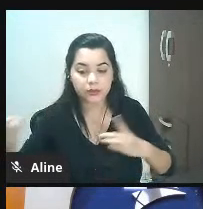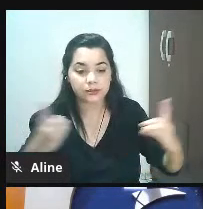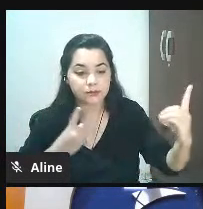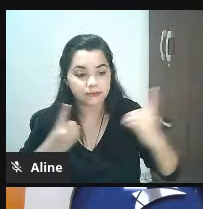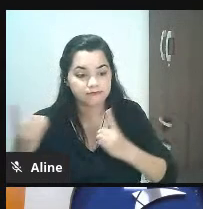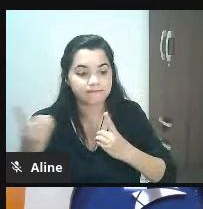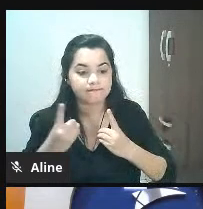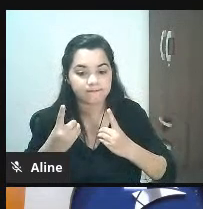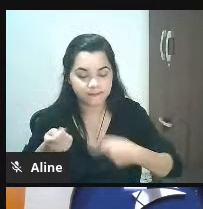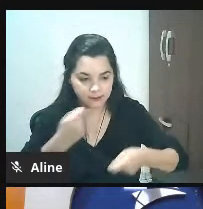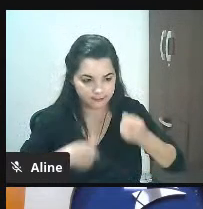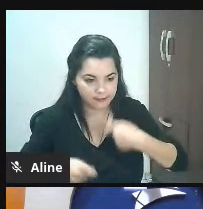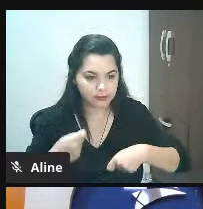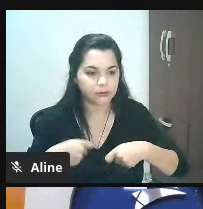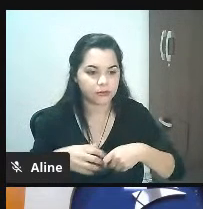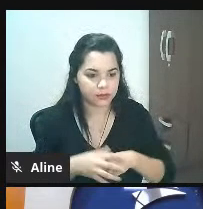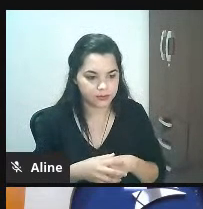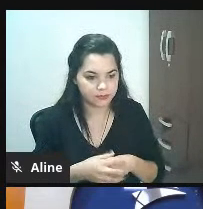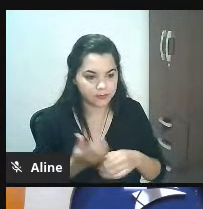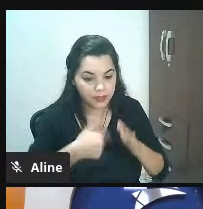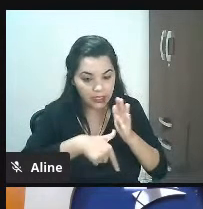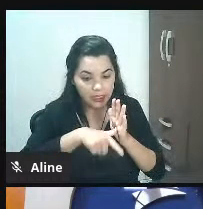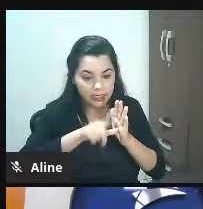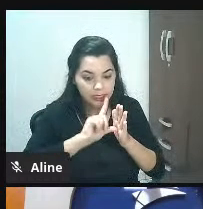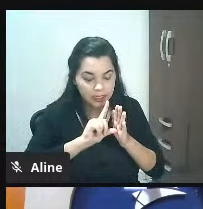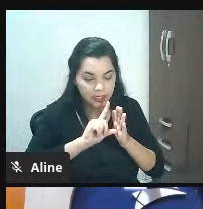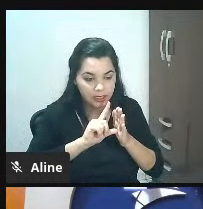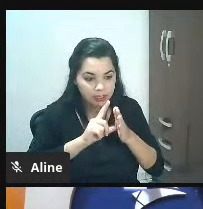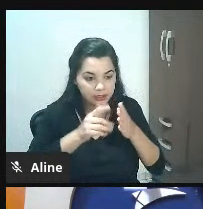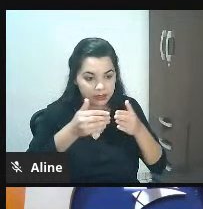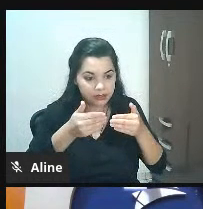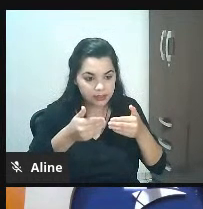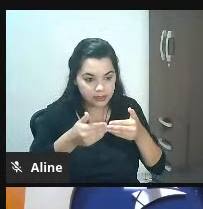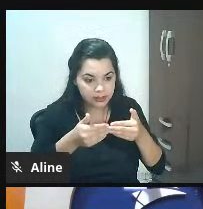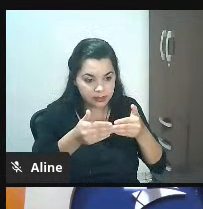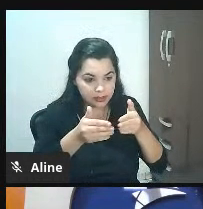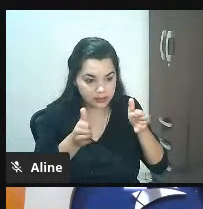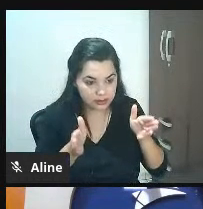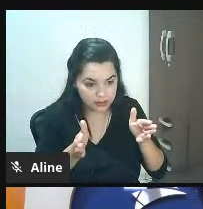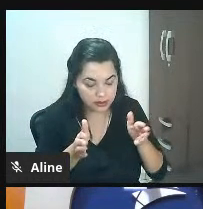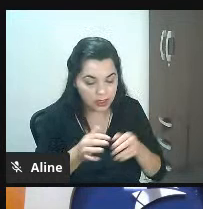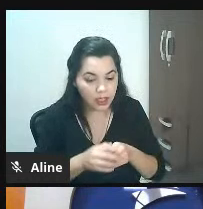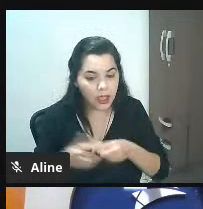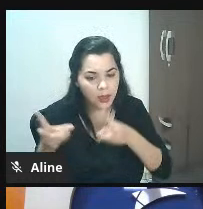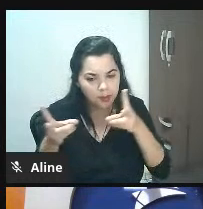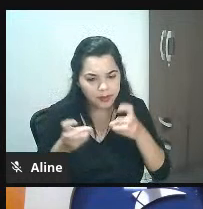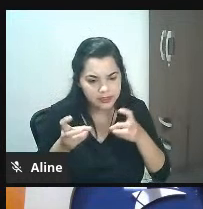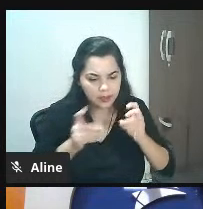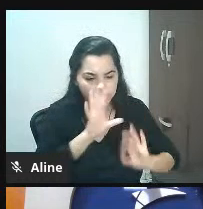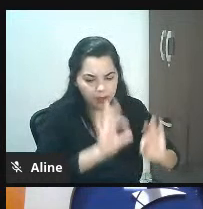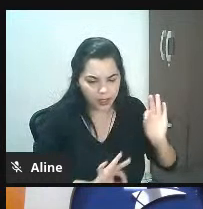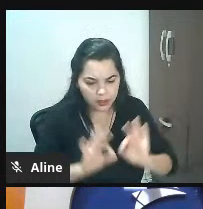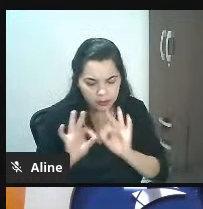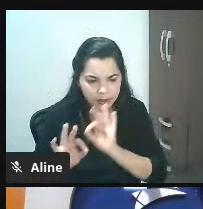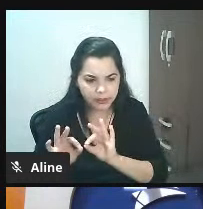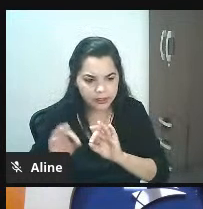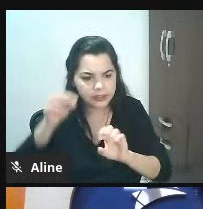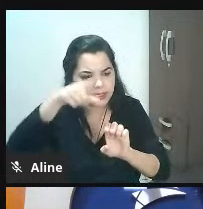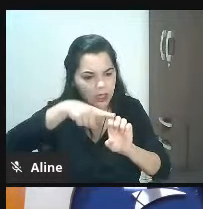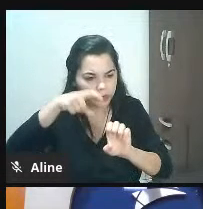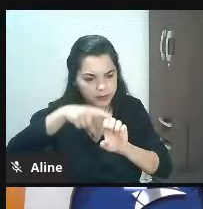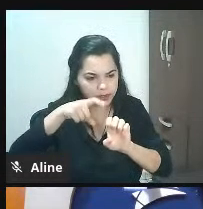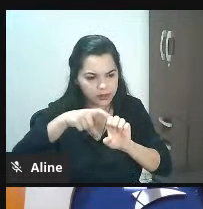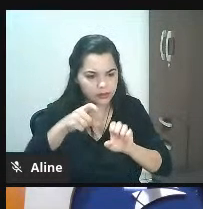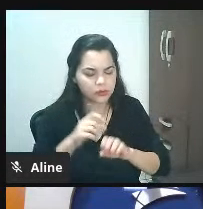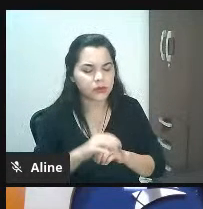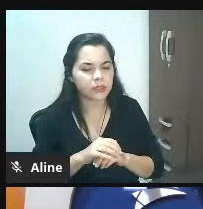também da loja abrir fazer esse trabalho que eu sugeri atrás cuidar entender os cativos inativos e a prospecção pra